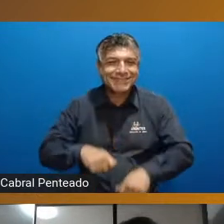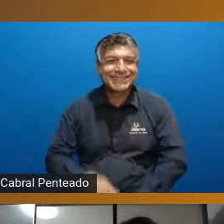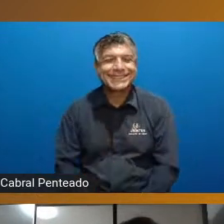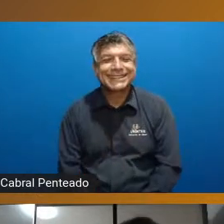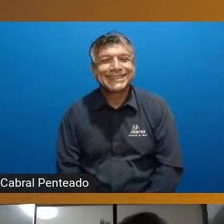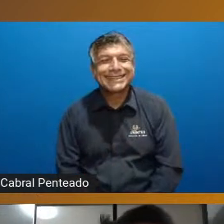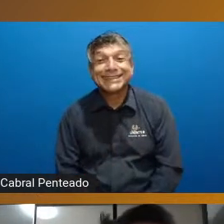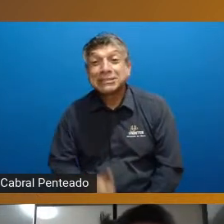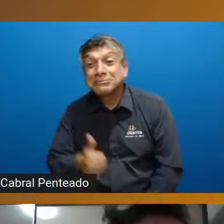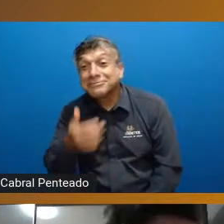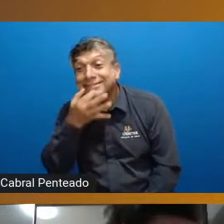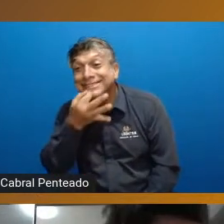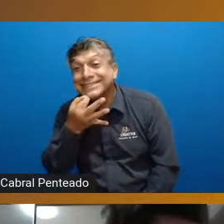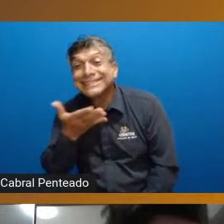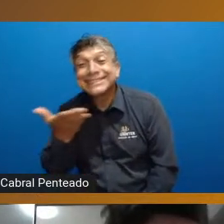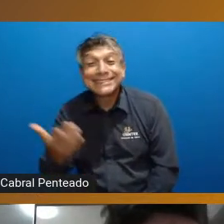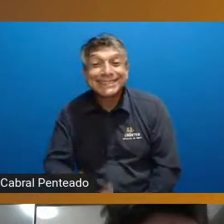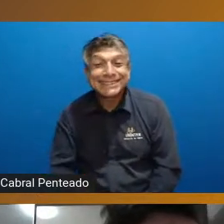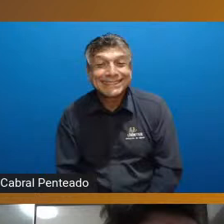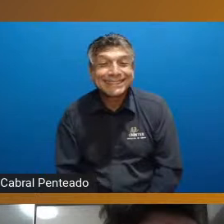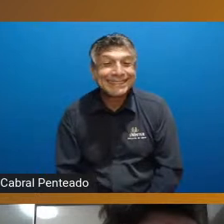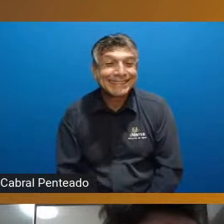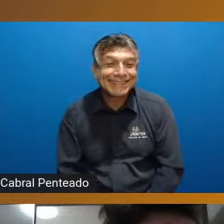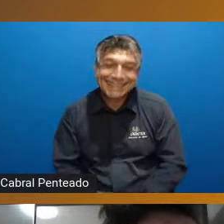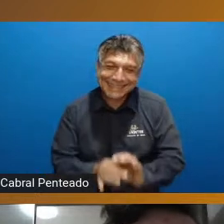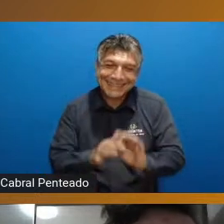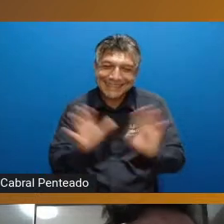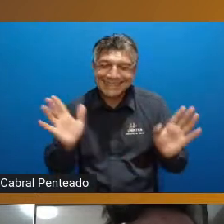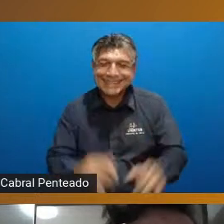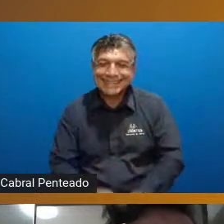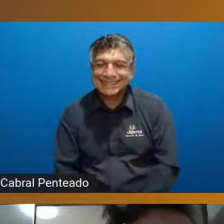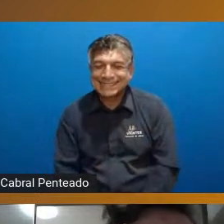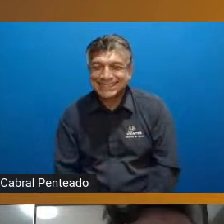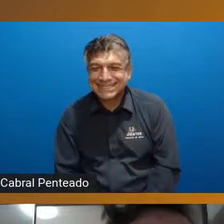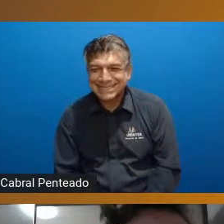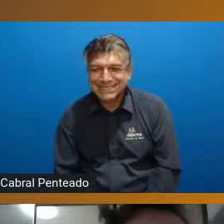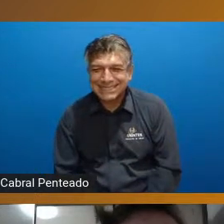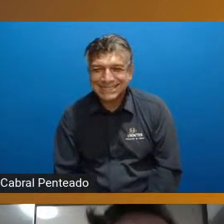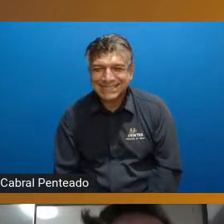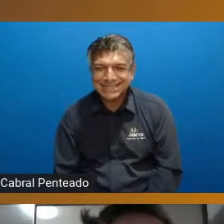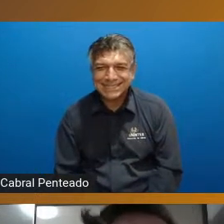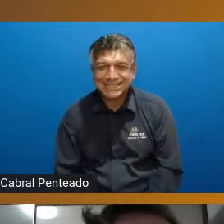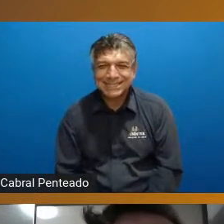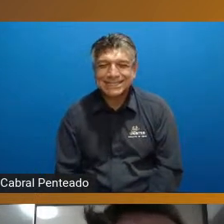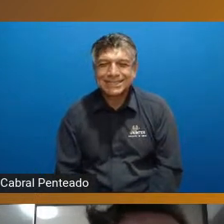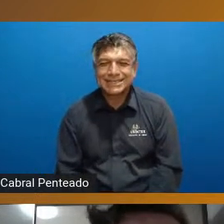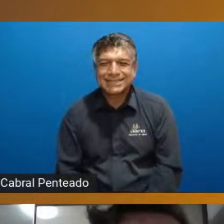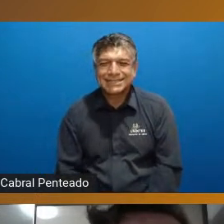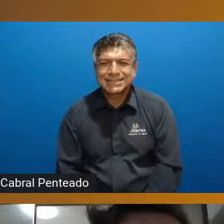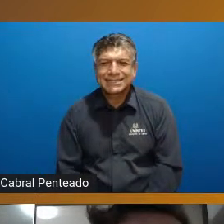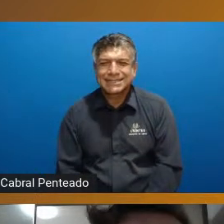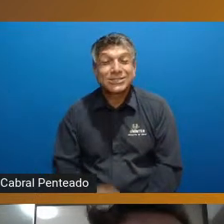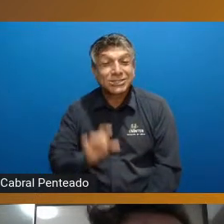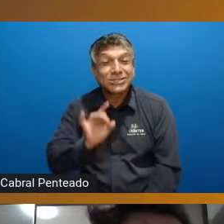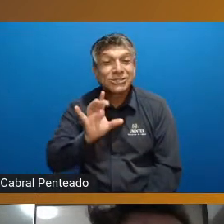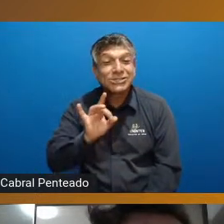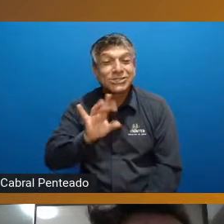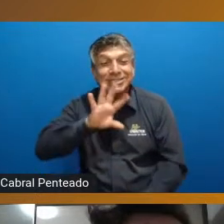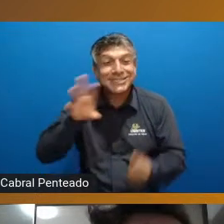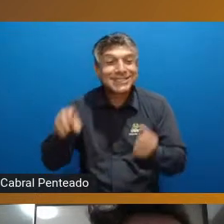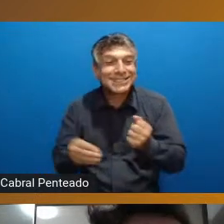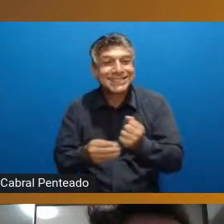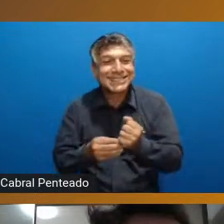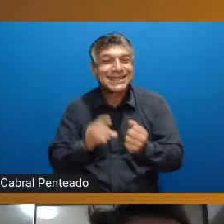pessoal algum comentário fiquem à vontade acho que só complementando ali o comentário do Daniel né que daí